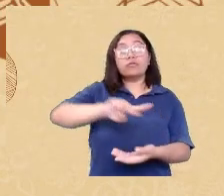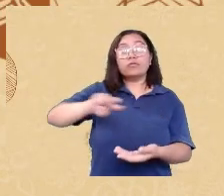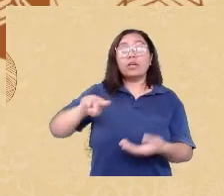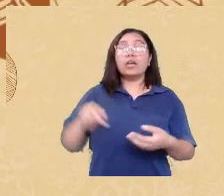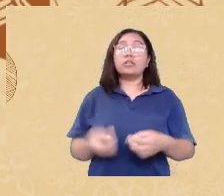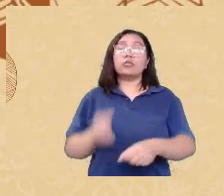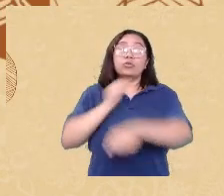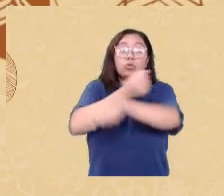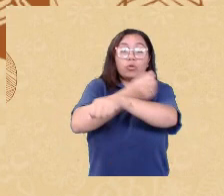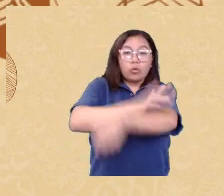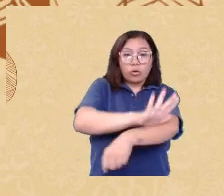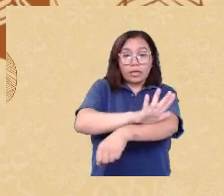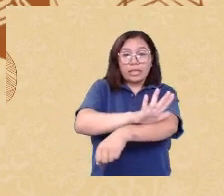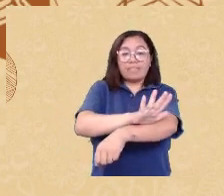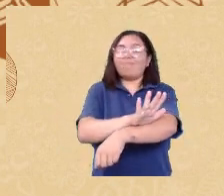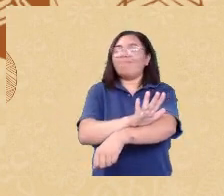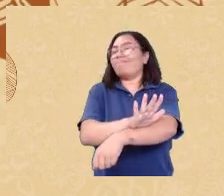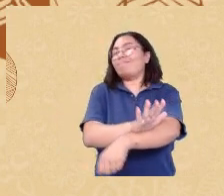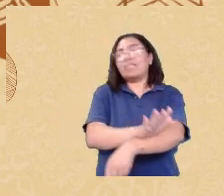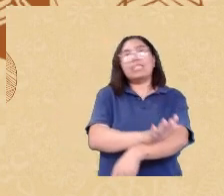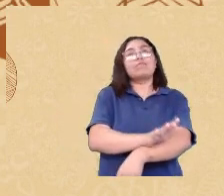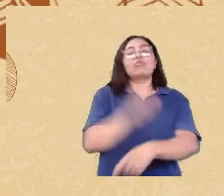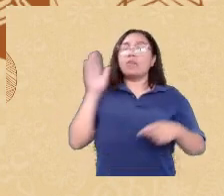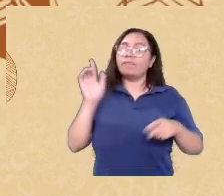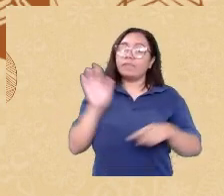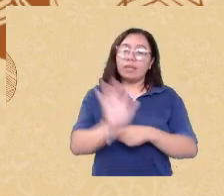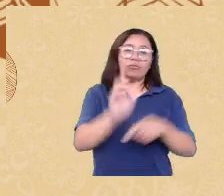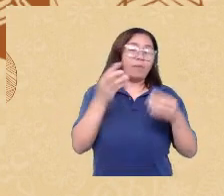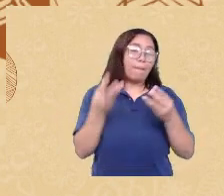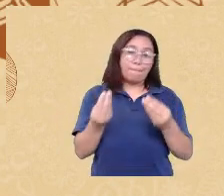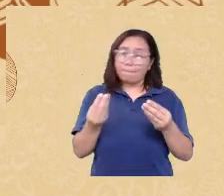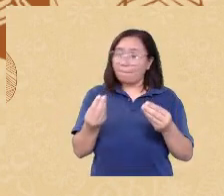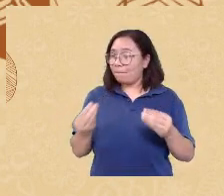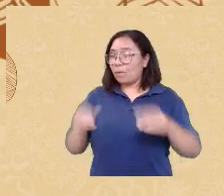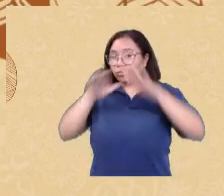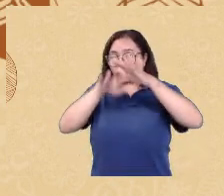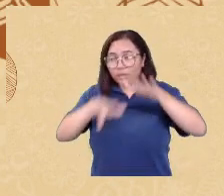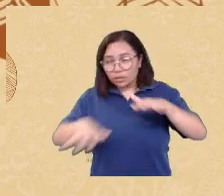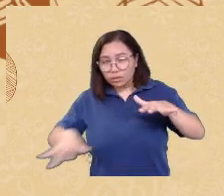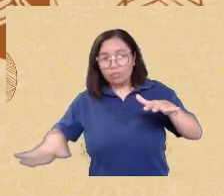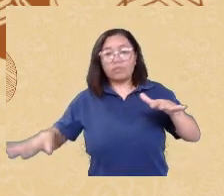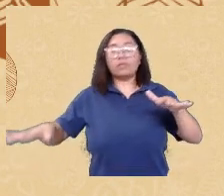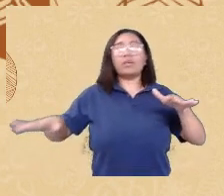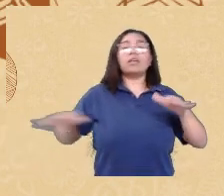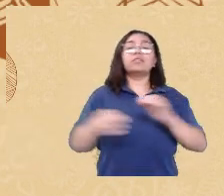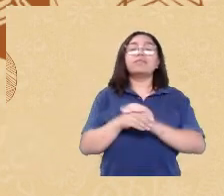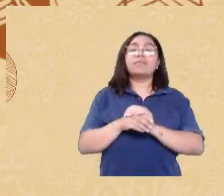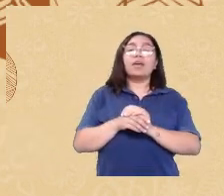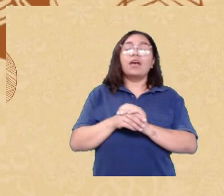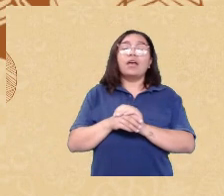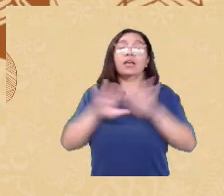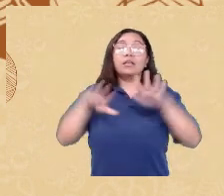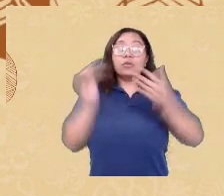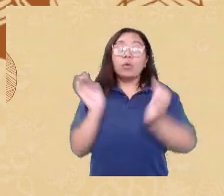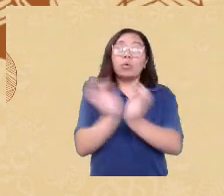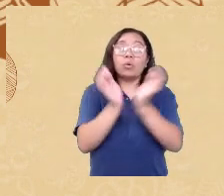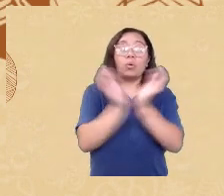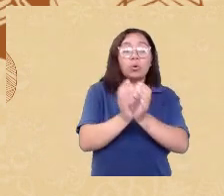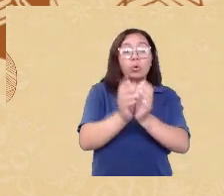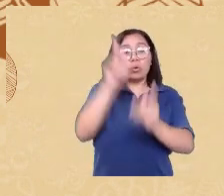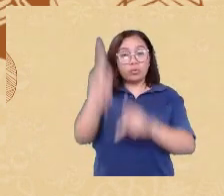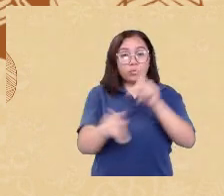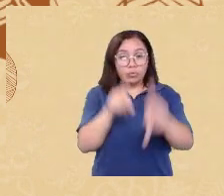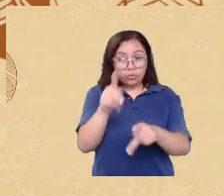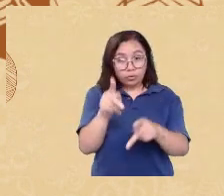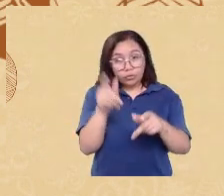formas de disseminar as desigualdades então é prejuízo discriminação e antagonismo direto a uma pessoa ou um grupo de pessoas em função da sua